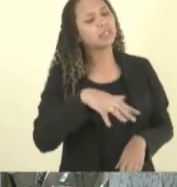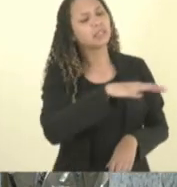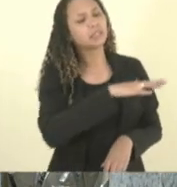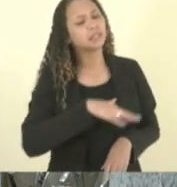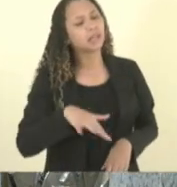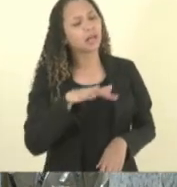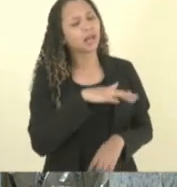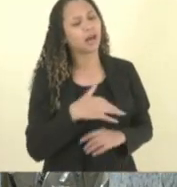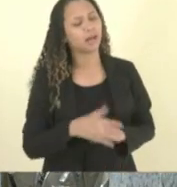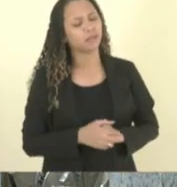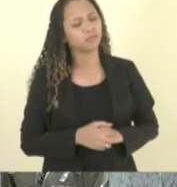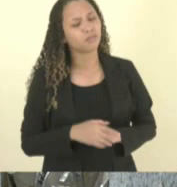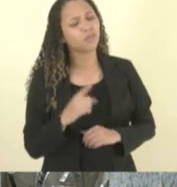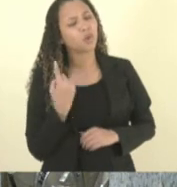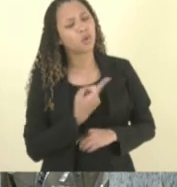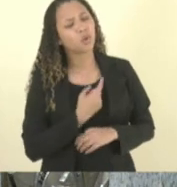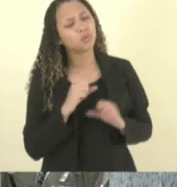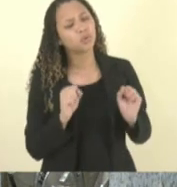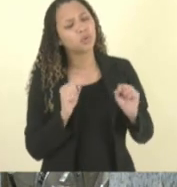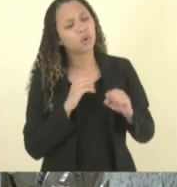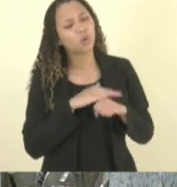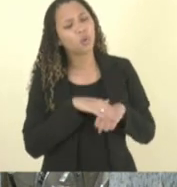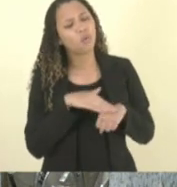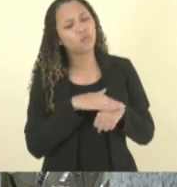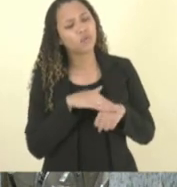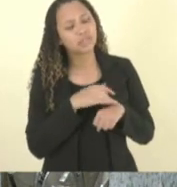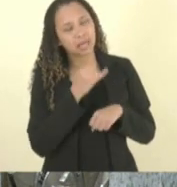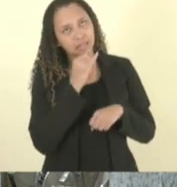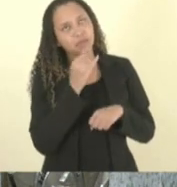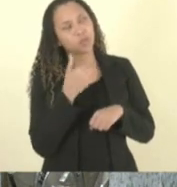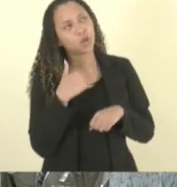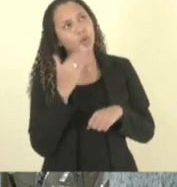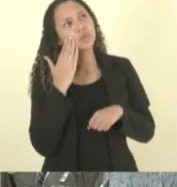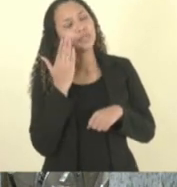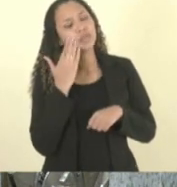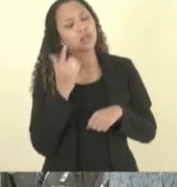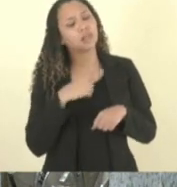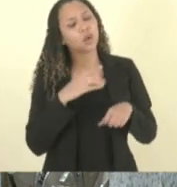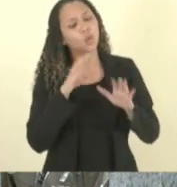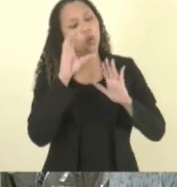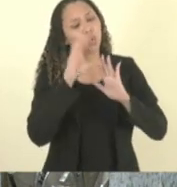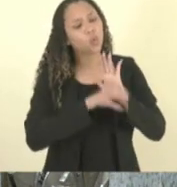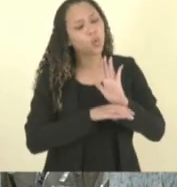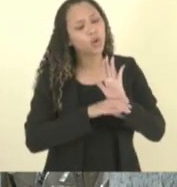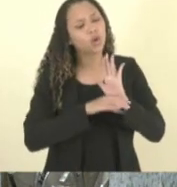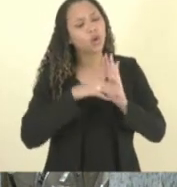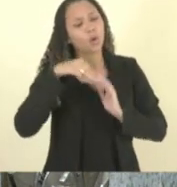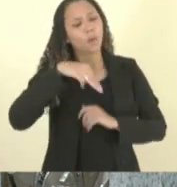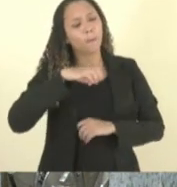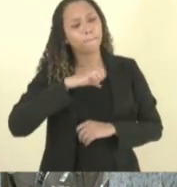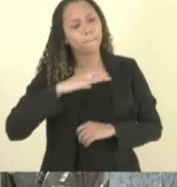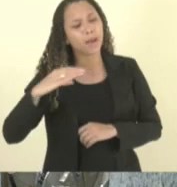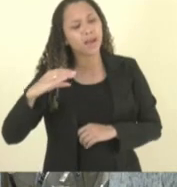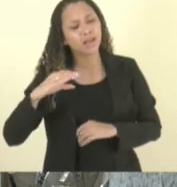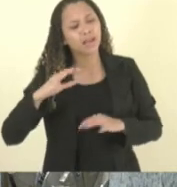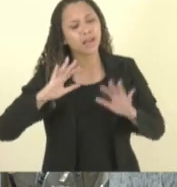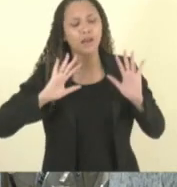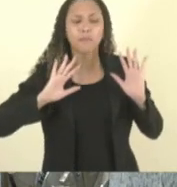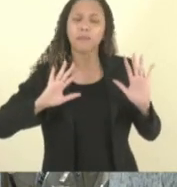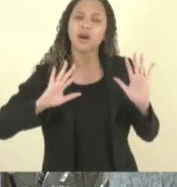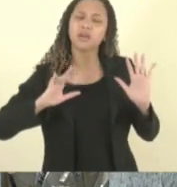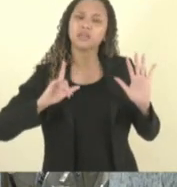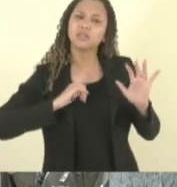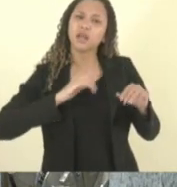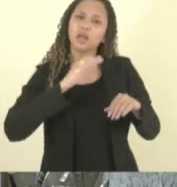nós poderíamos conversar por exemplo eu sei que o currículo é o MEC mas esses